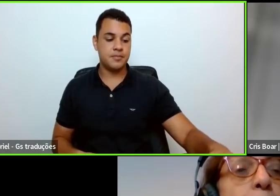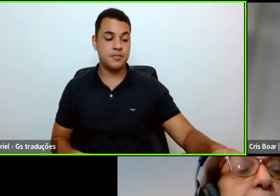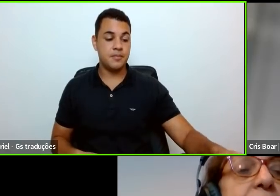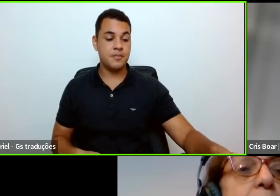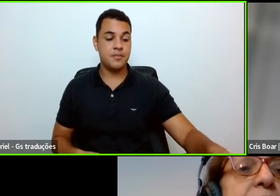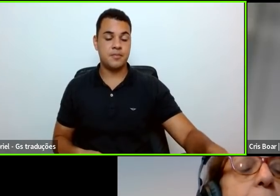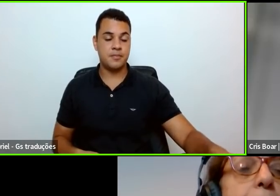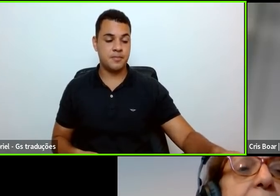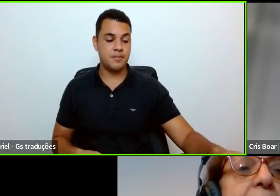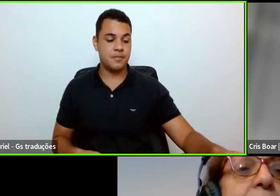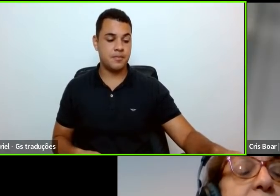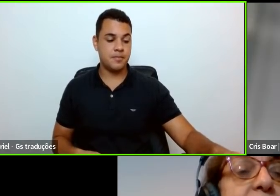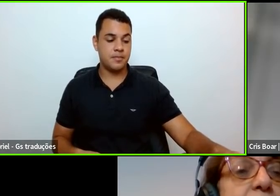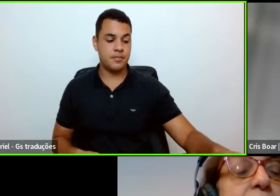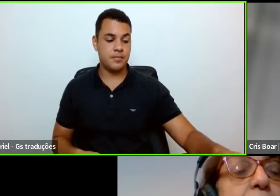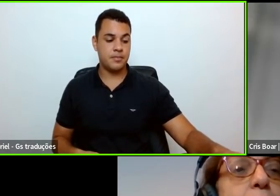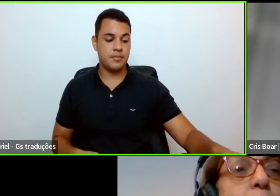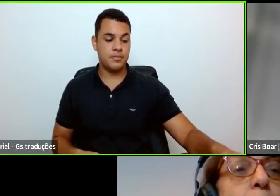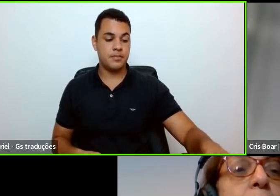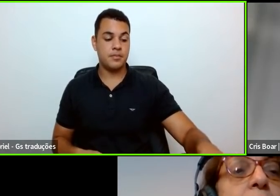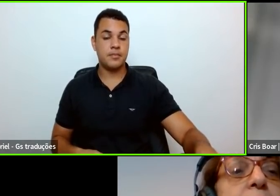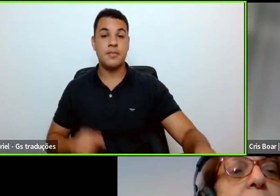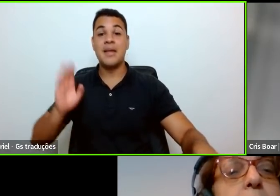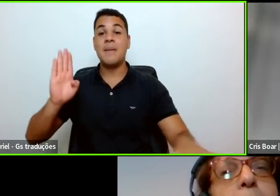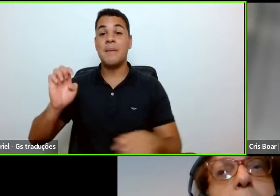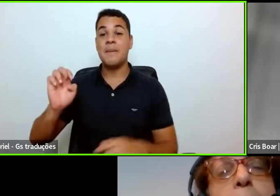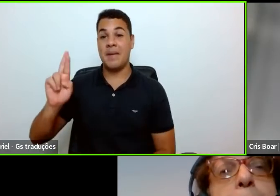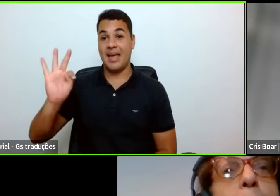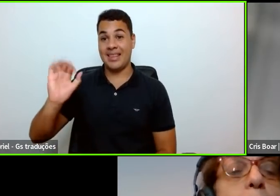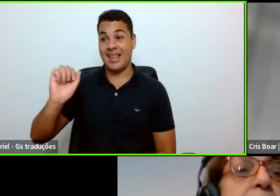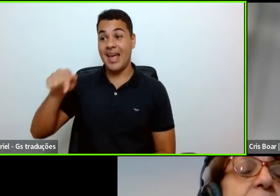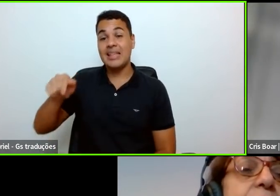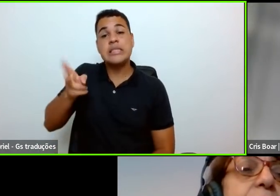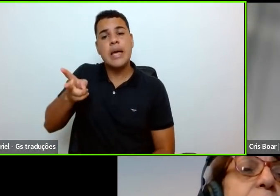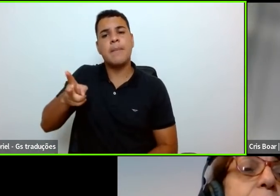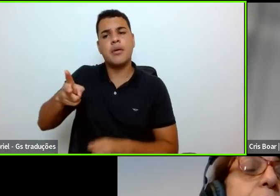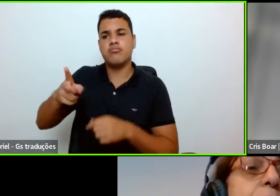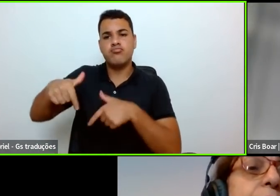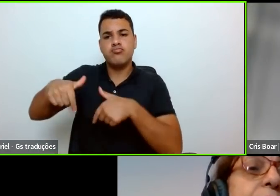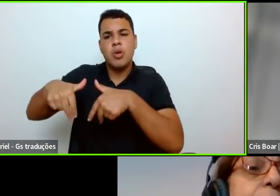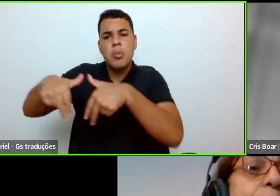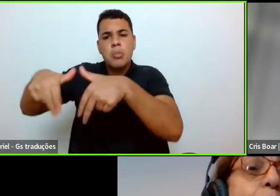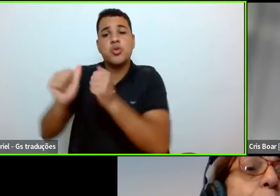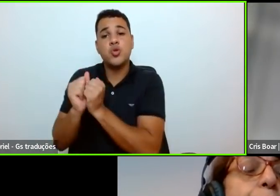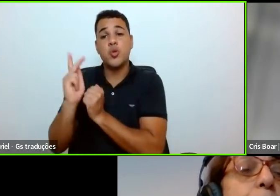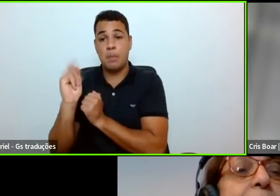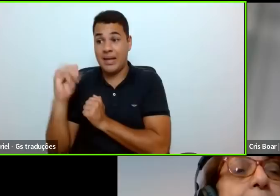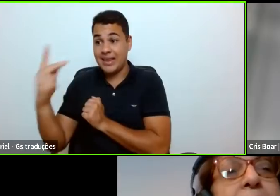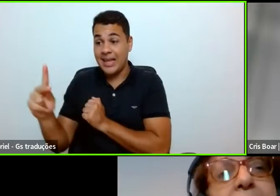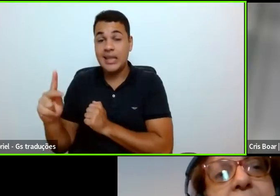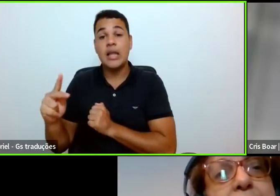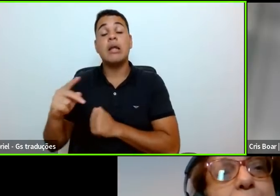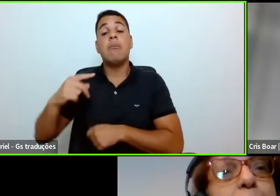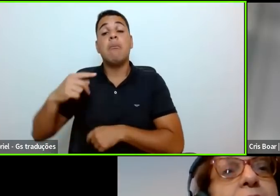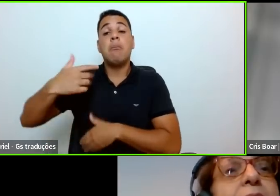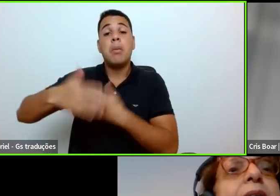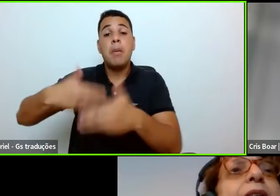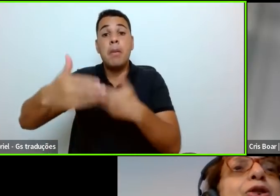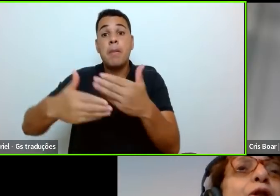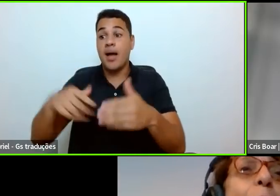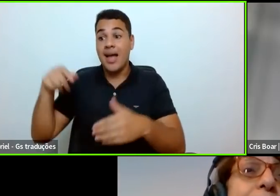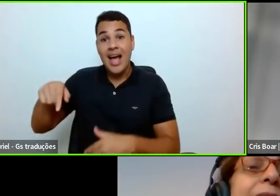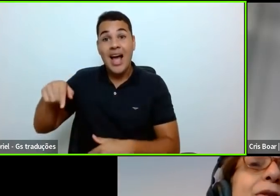acompanhando seu pai, se interessou e com pouco mais de 18 anos foi para Paris